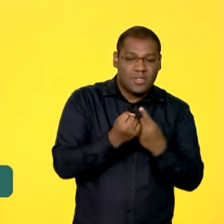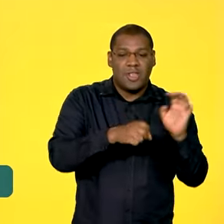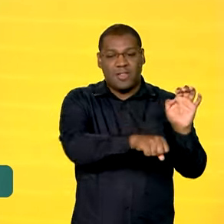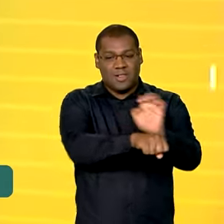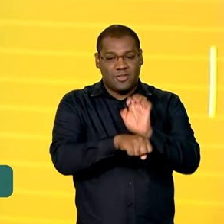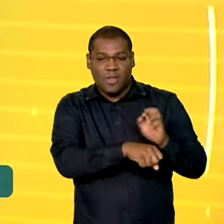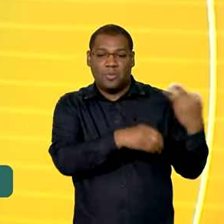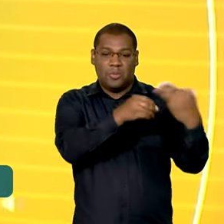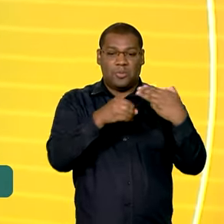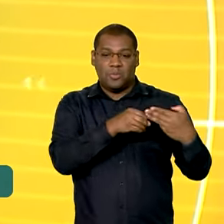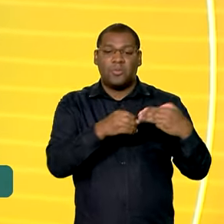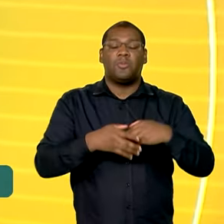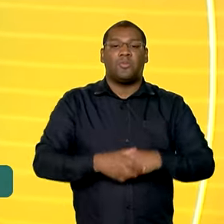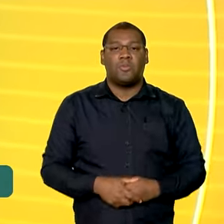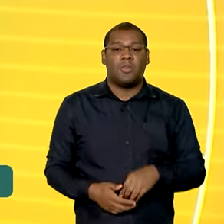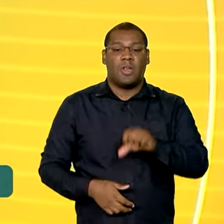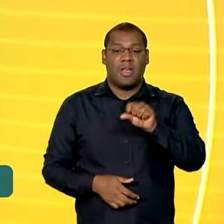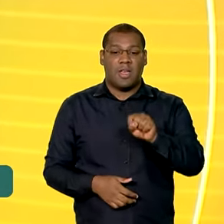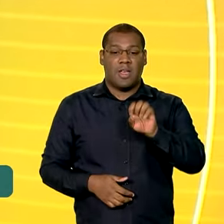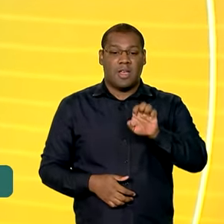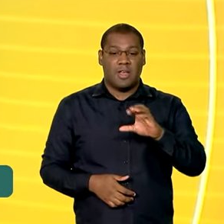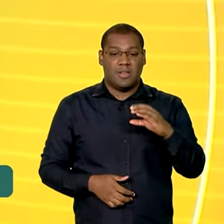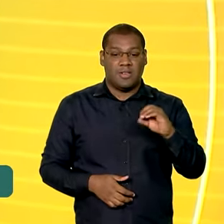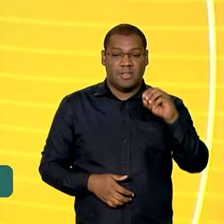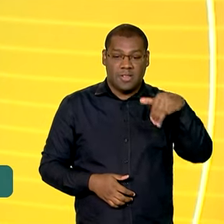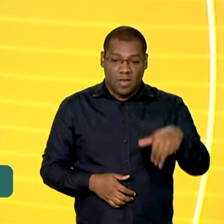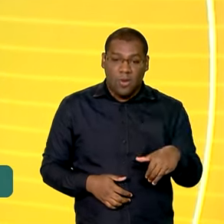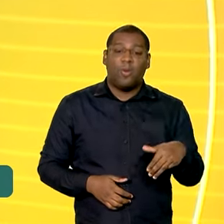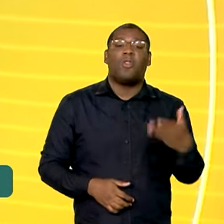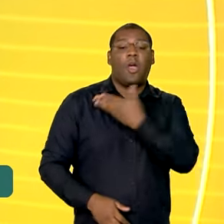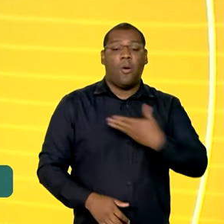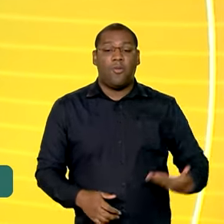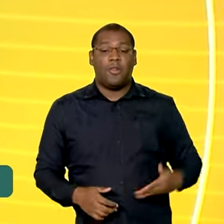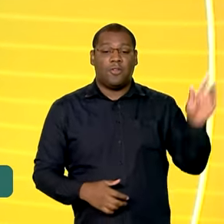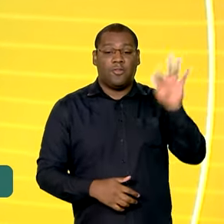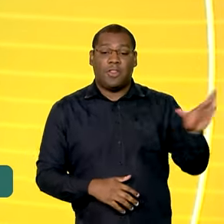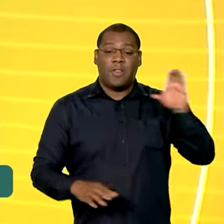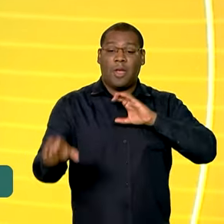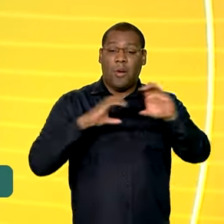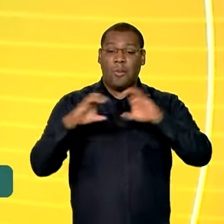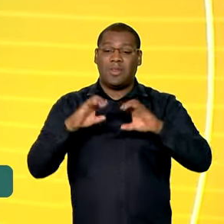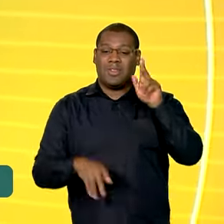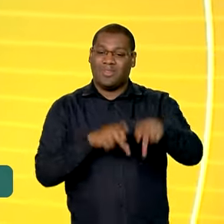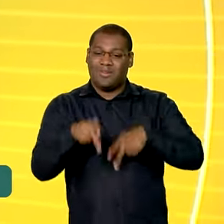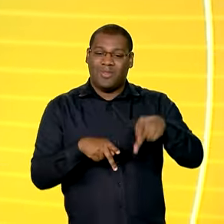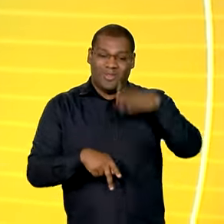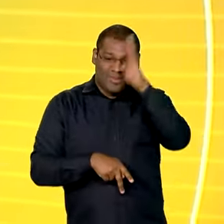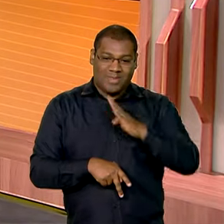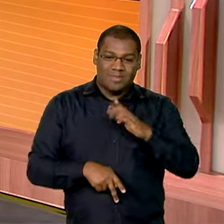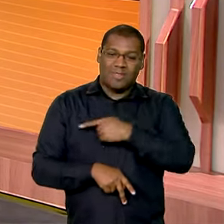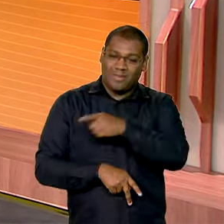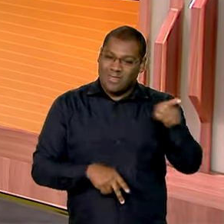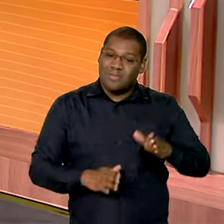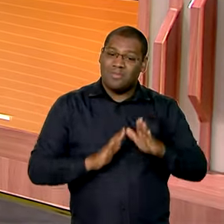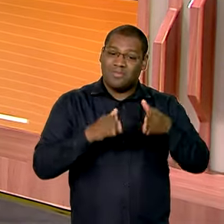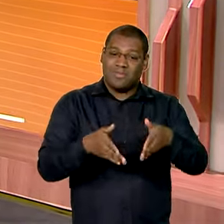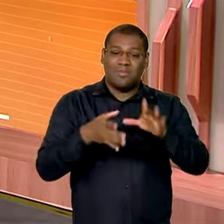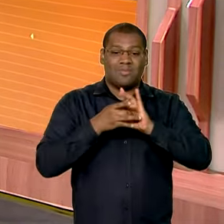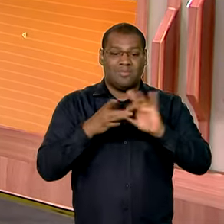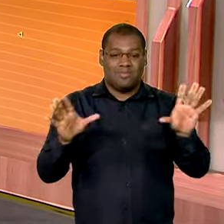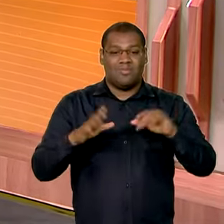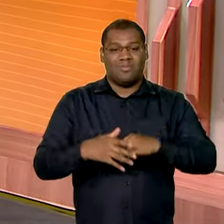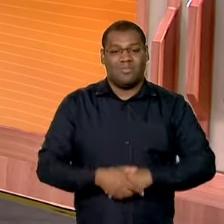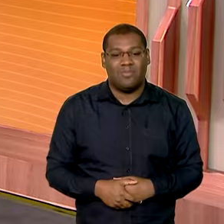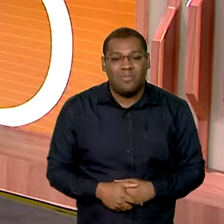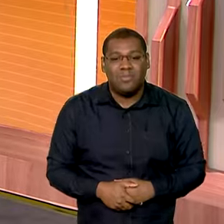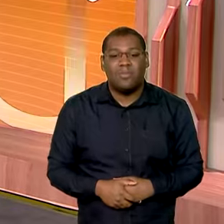municípios a SECOM Volante é a comunicação do governo federal bem pertinho de você participe e a gente